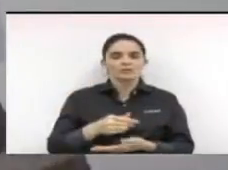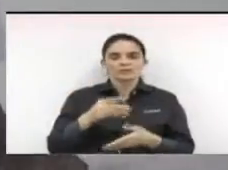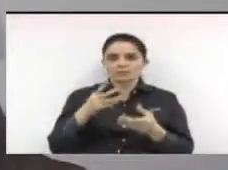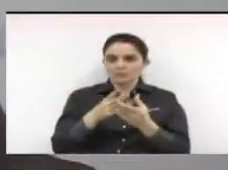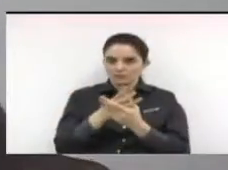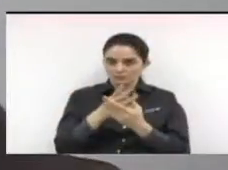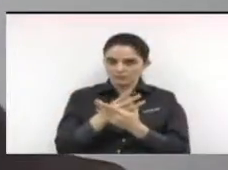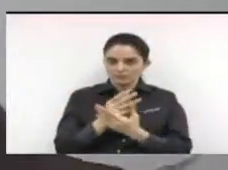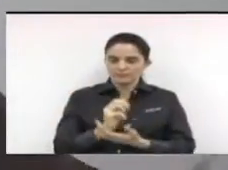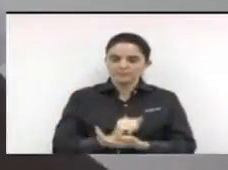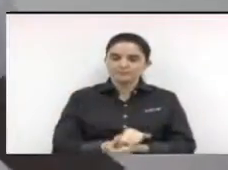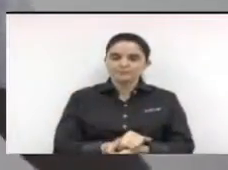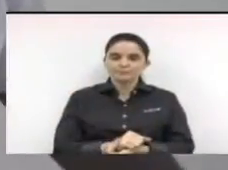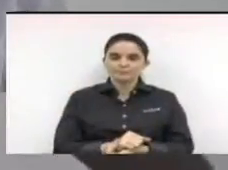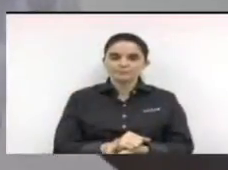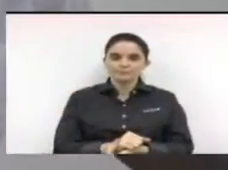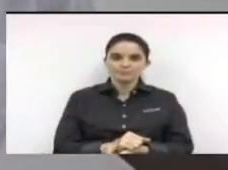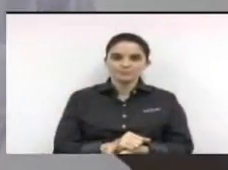na Câmara Municipal.